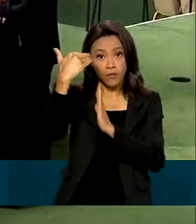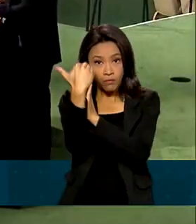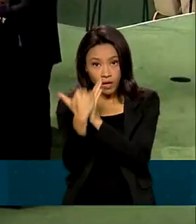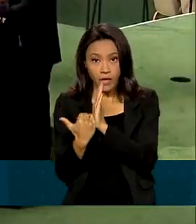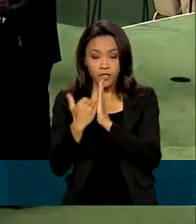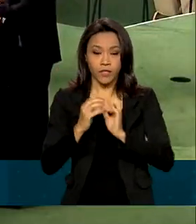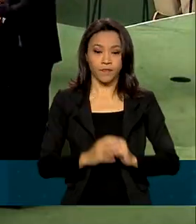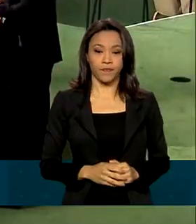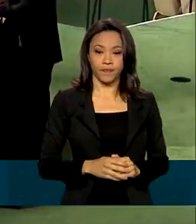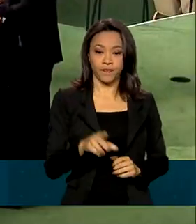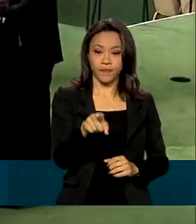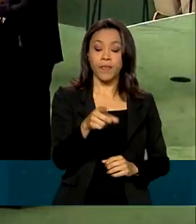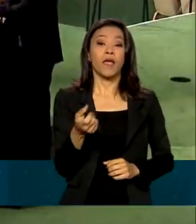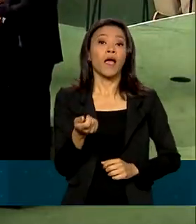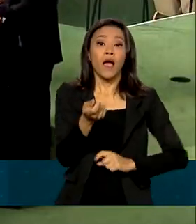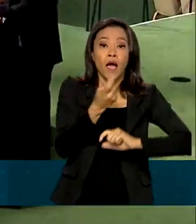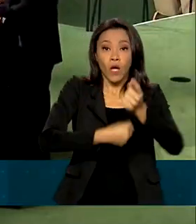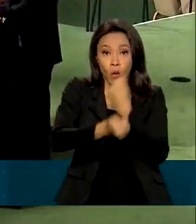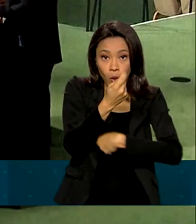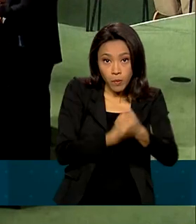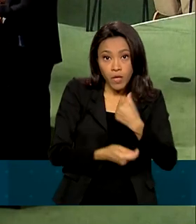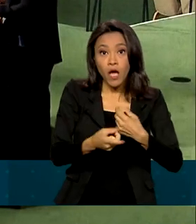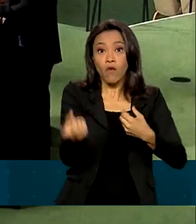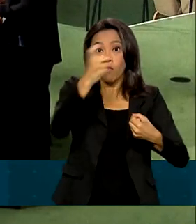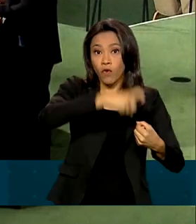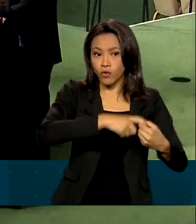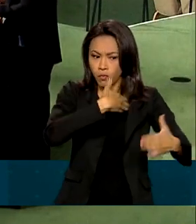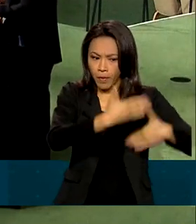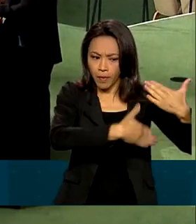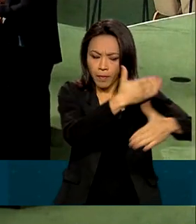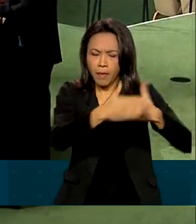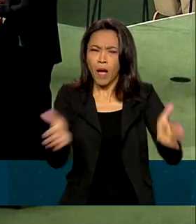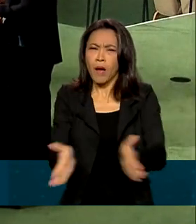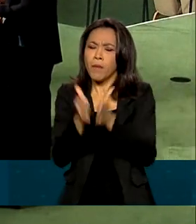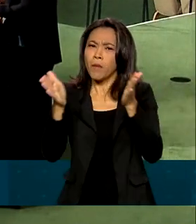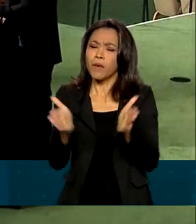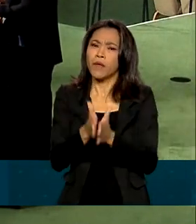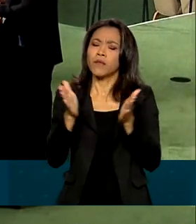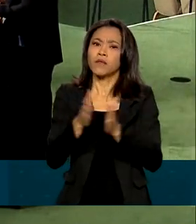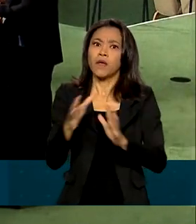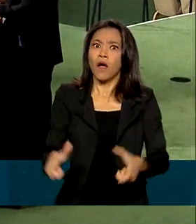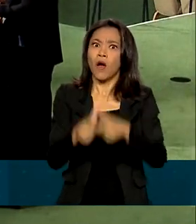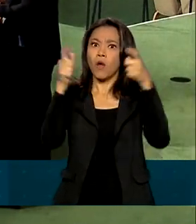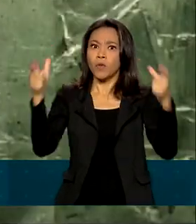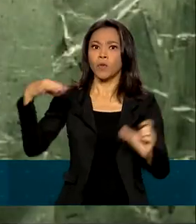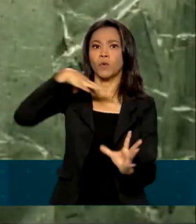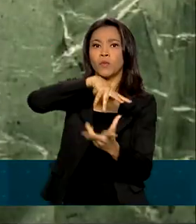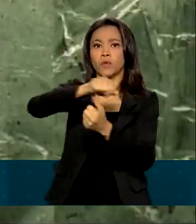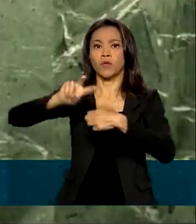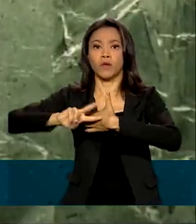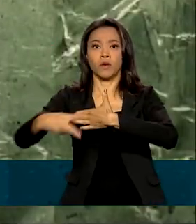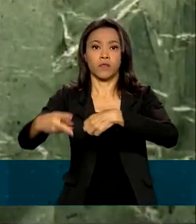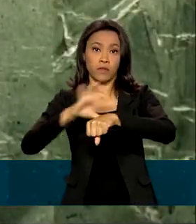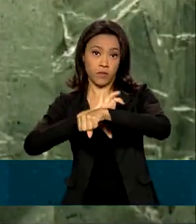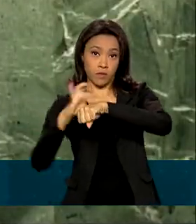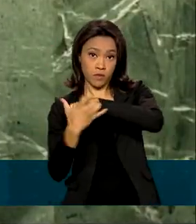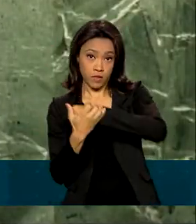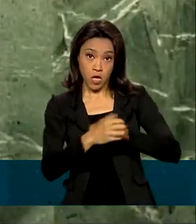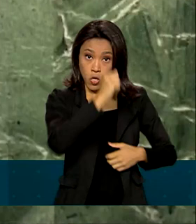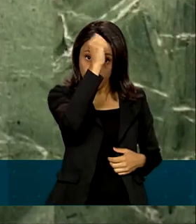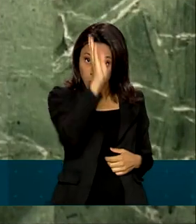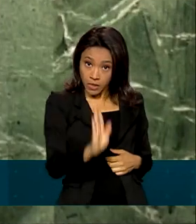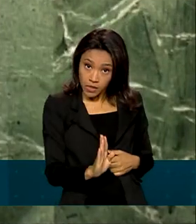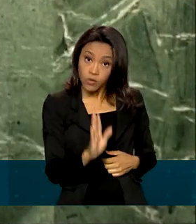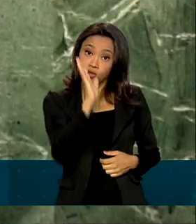economia voltou a crescer. A pobreza aumentou em todo o mundo sob o impacto da pandemia. No Brasil, ela já começou